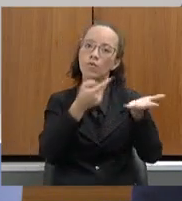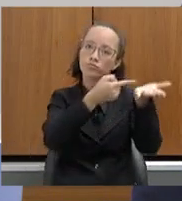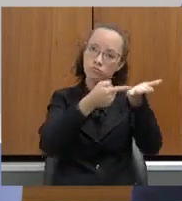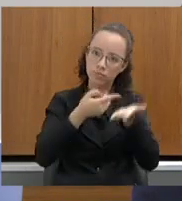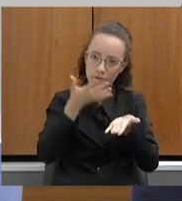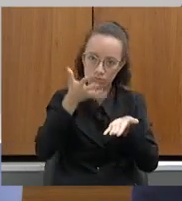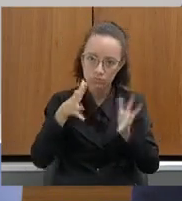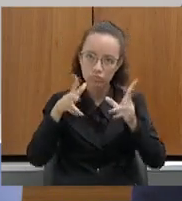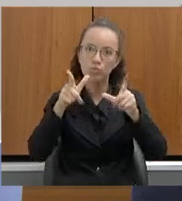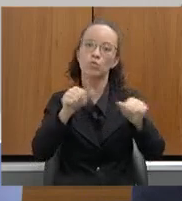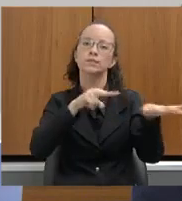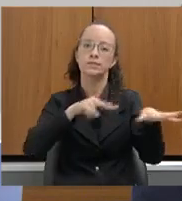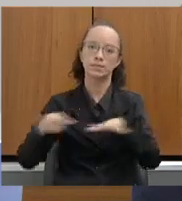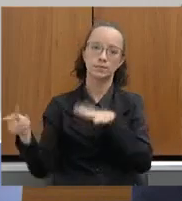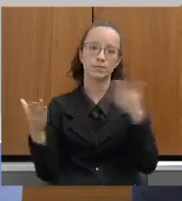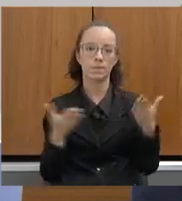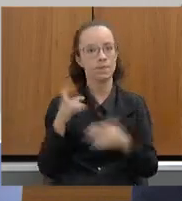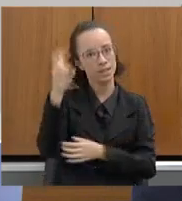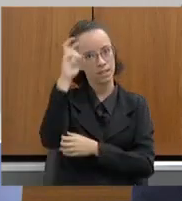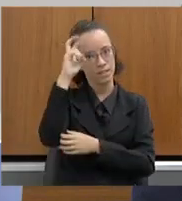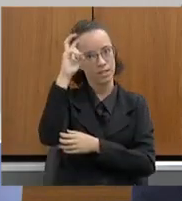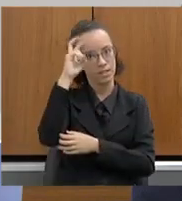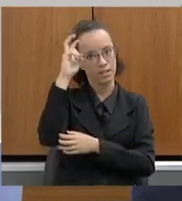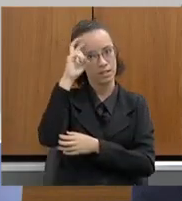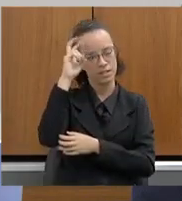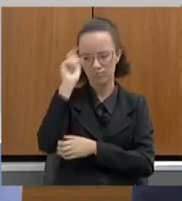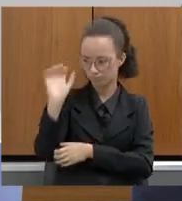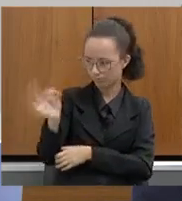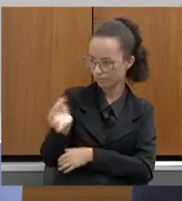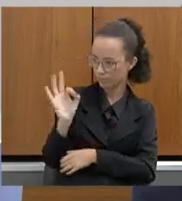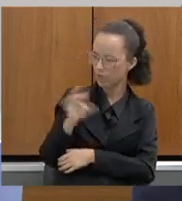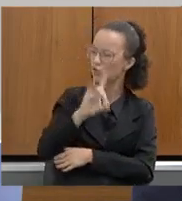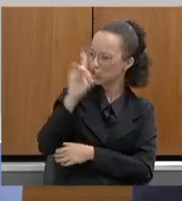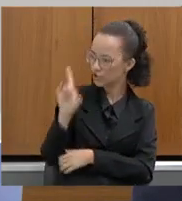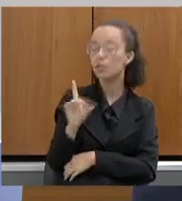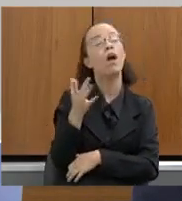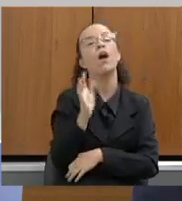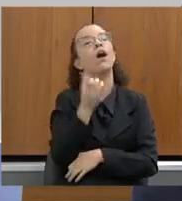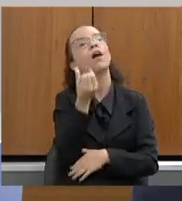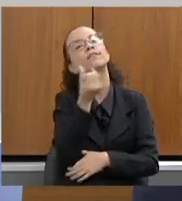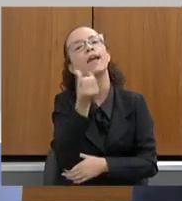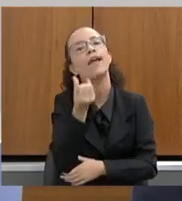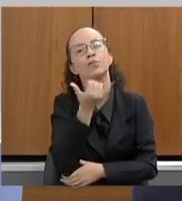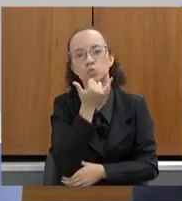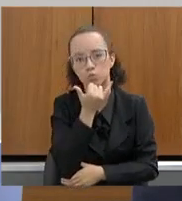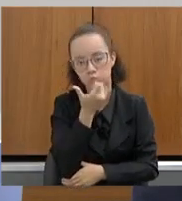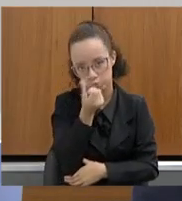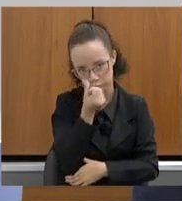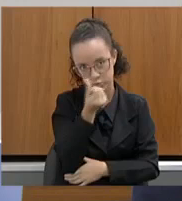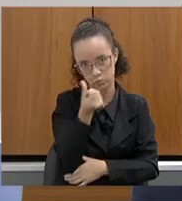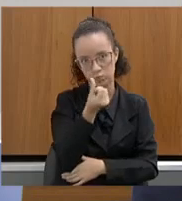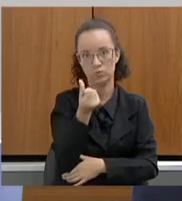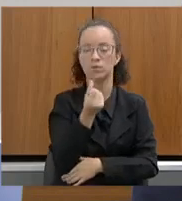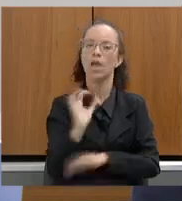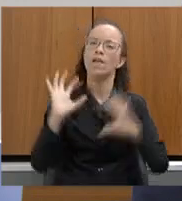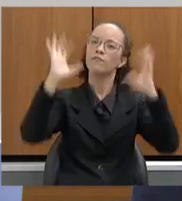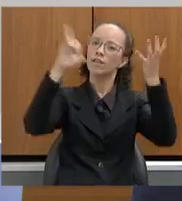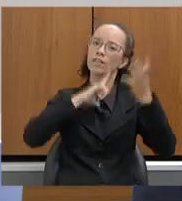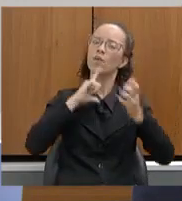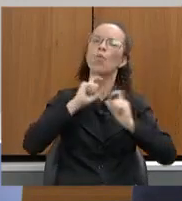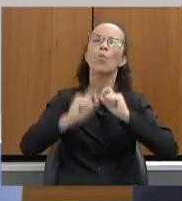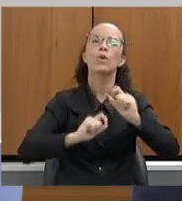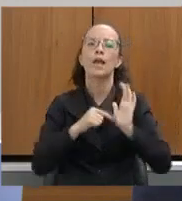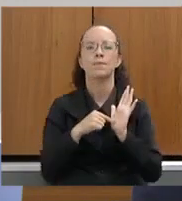essa semana, quinta-feira, não é, Renato? Que dia? Sexta-feira nós temos um evento para